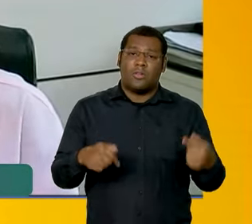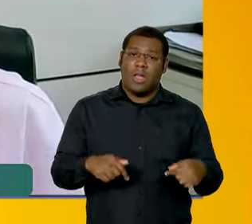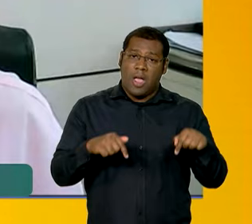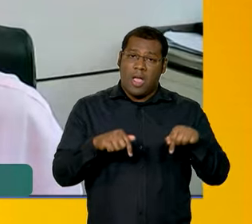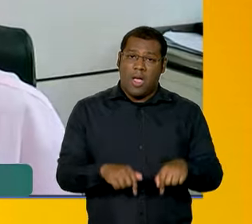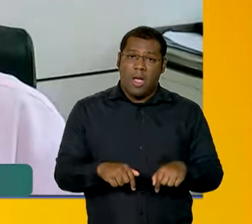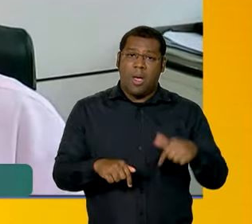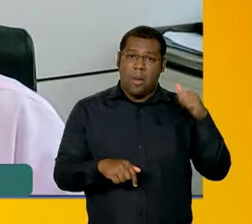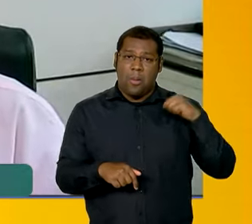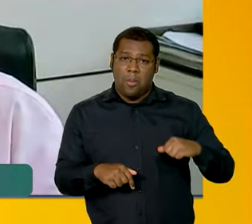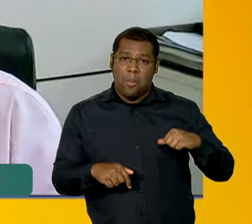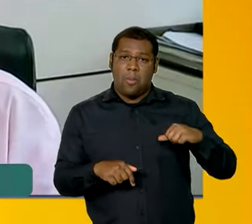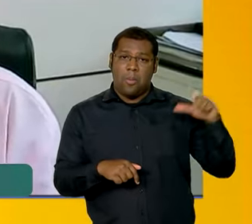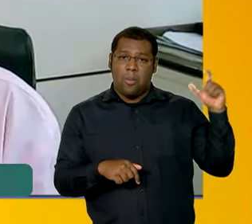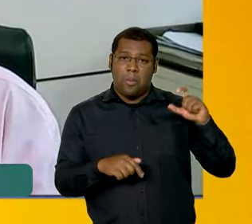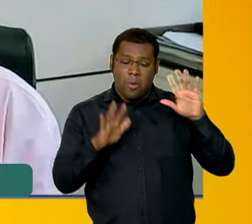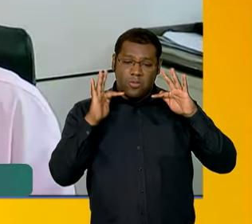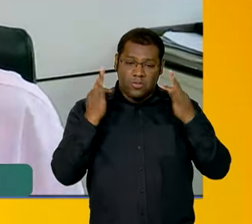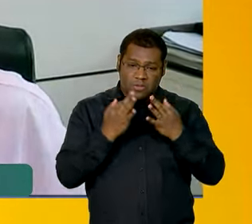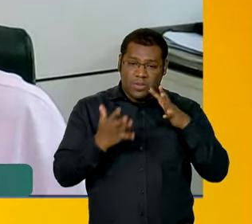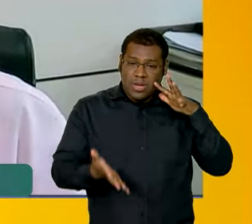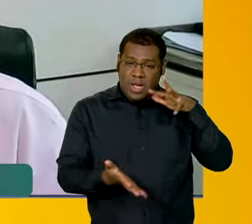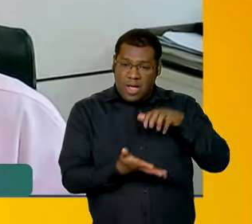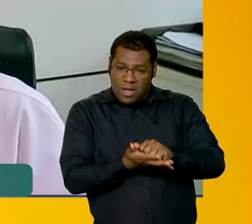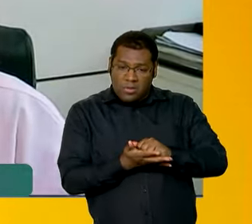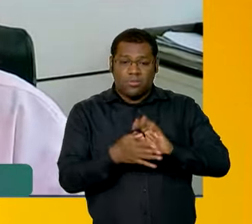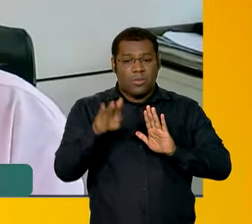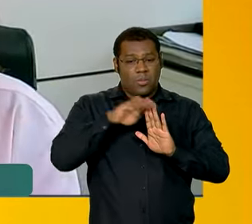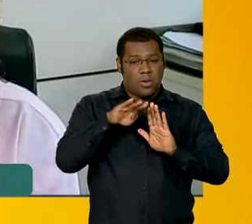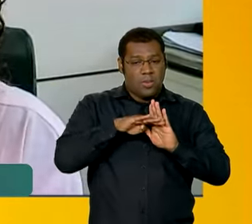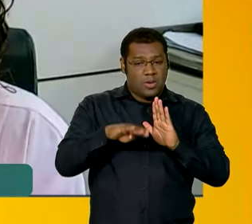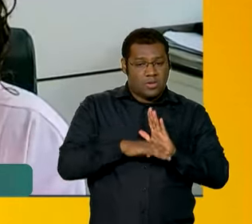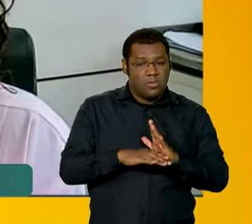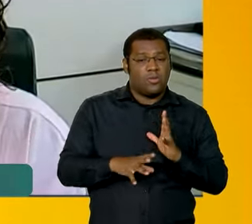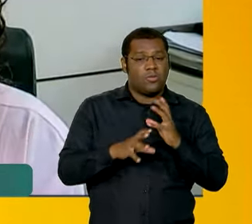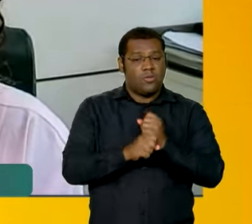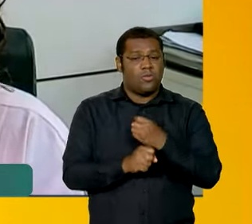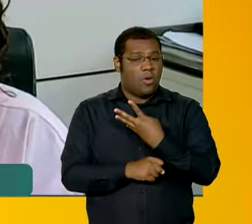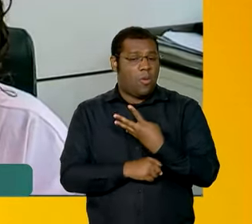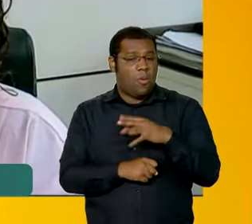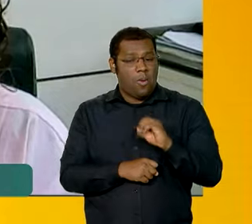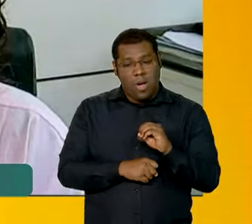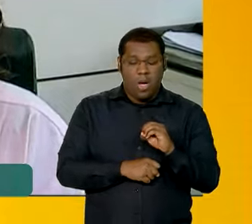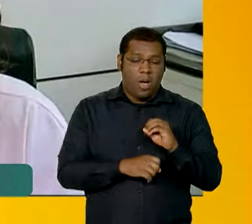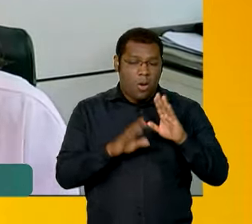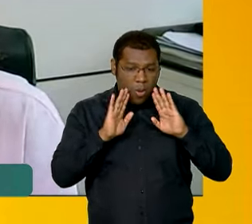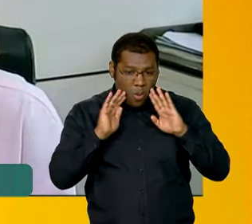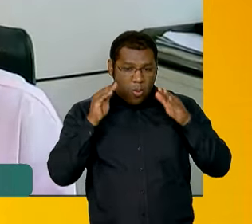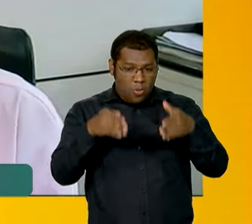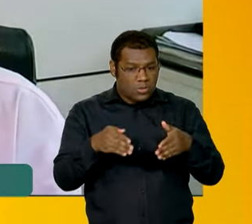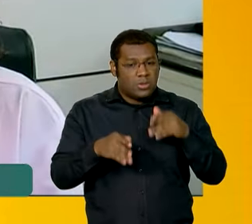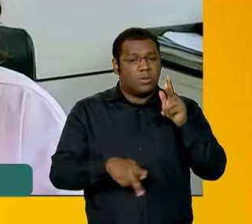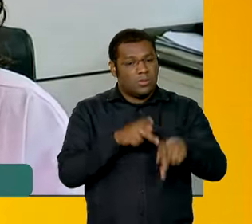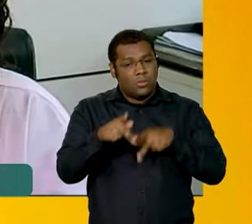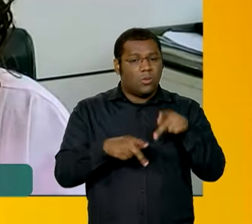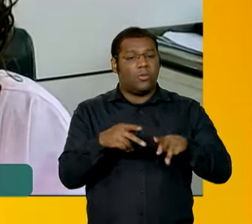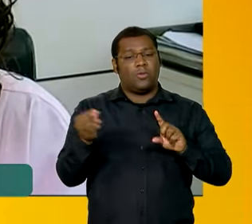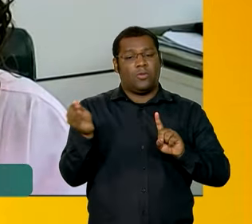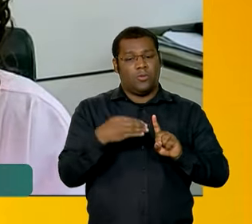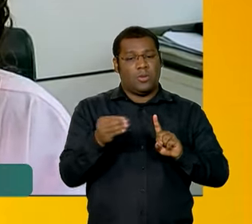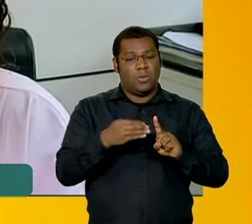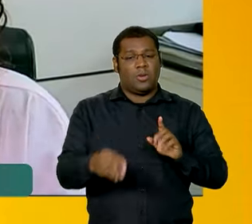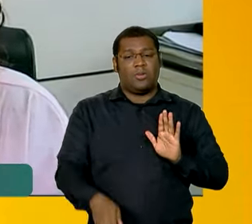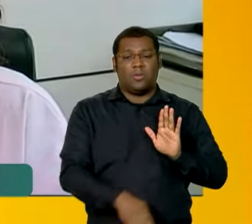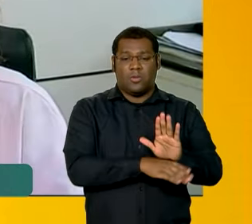importante. Esses programas, eles ficam integrados porque eles estão ali voltados para o mesmo público. Muitas vezes, não só o